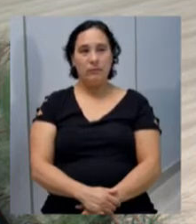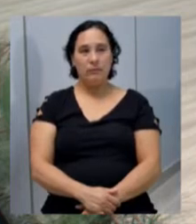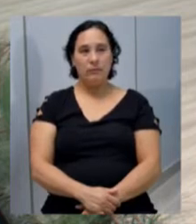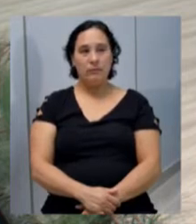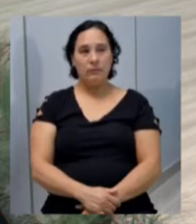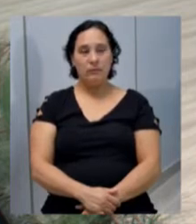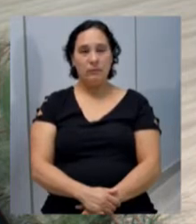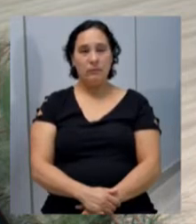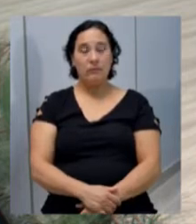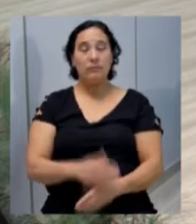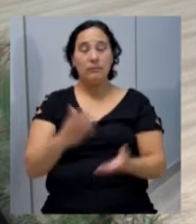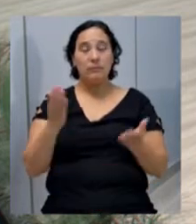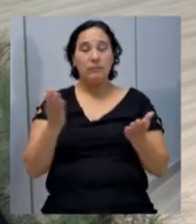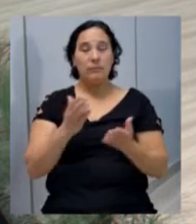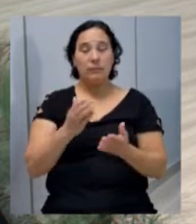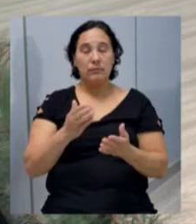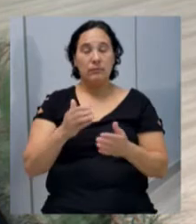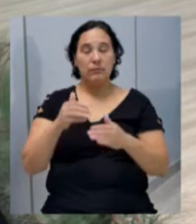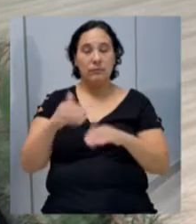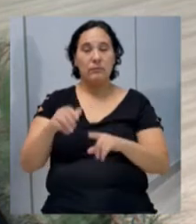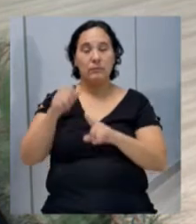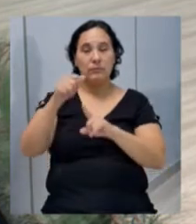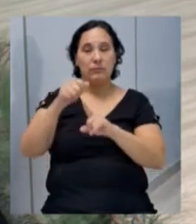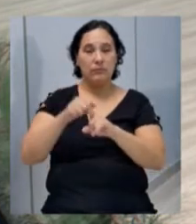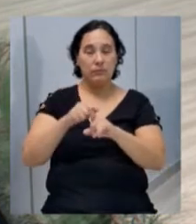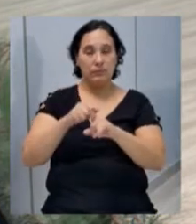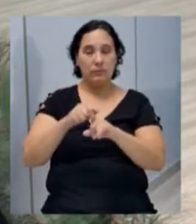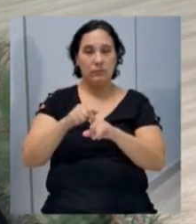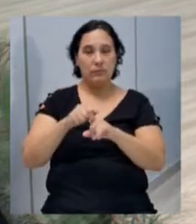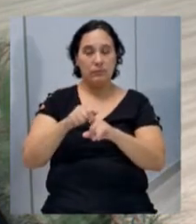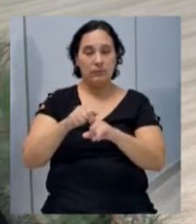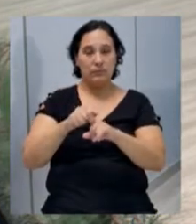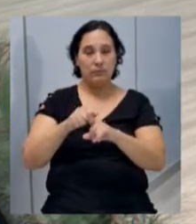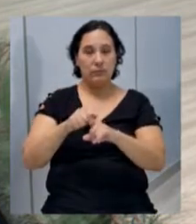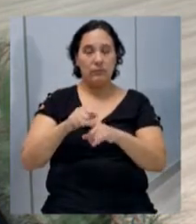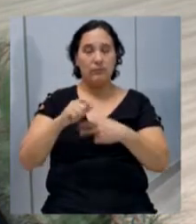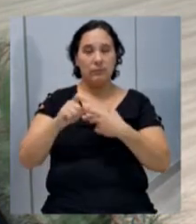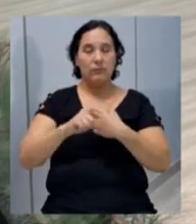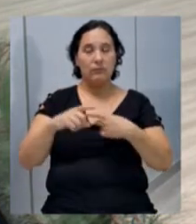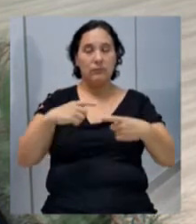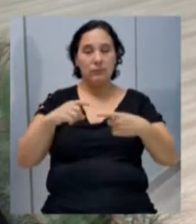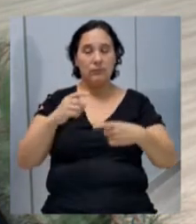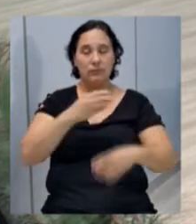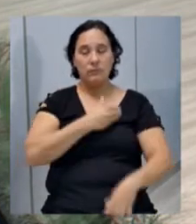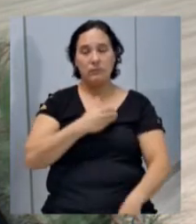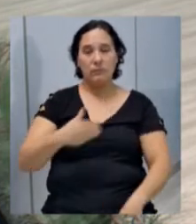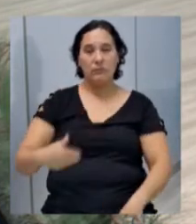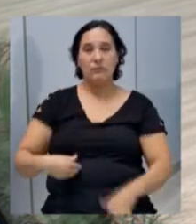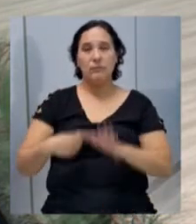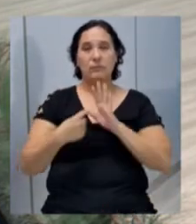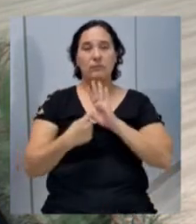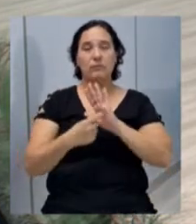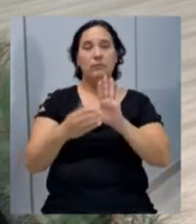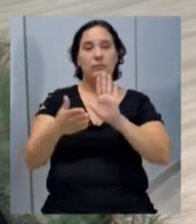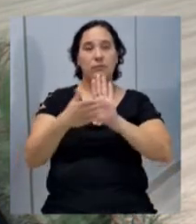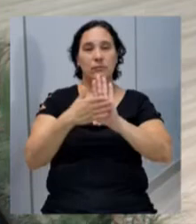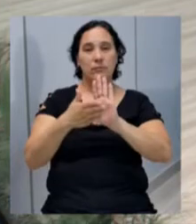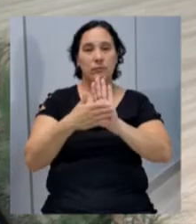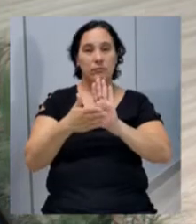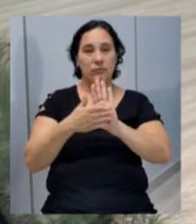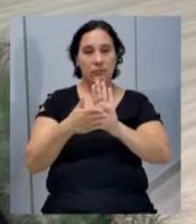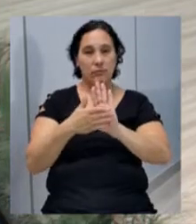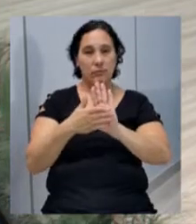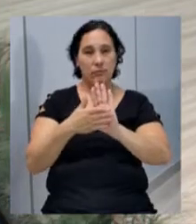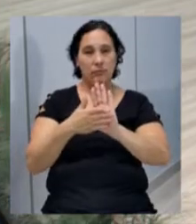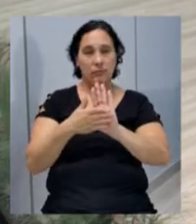Agora, no mês de setembro, o Poder Executivo realizou a audiência pública para apresentação da proposta de